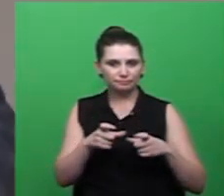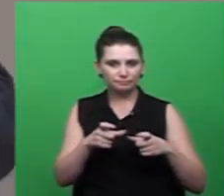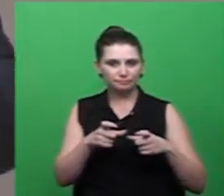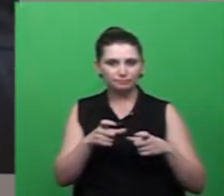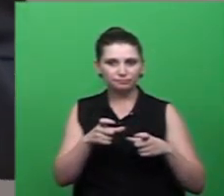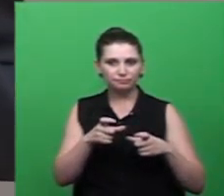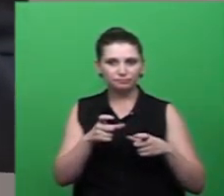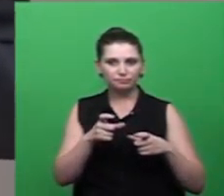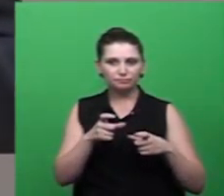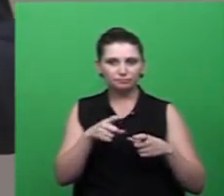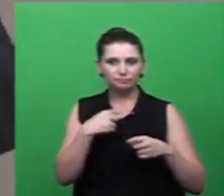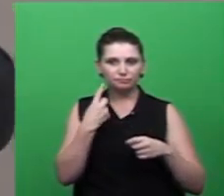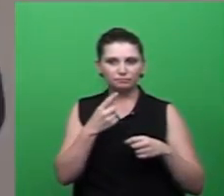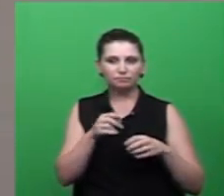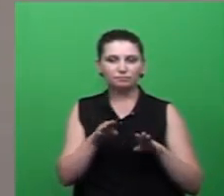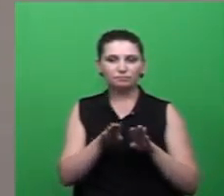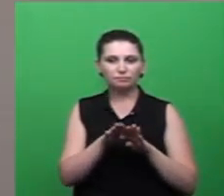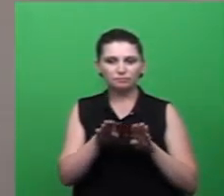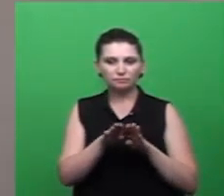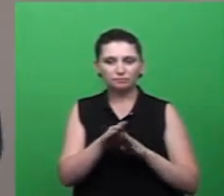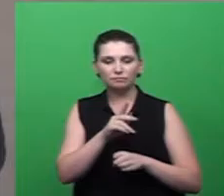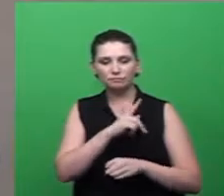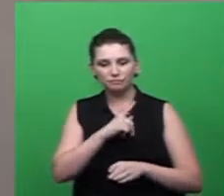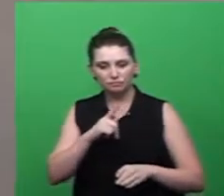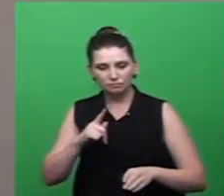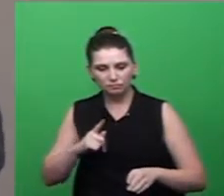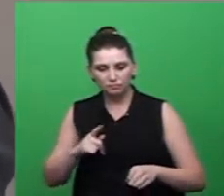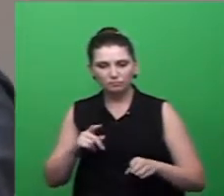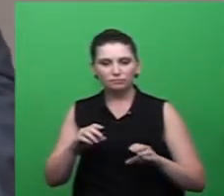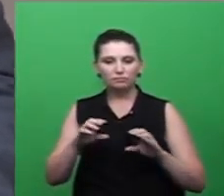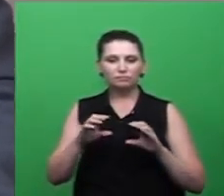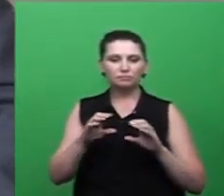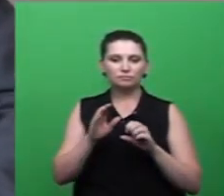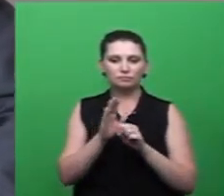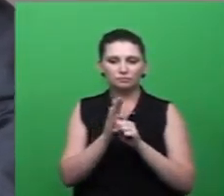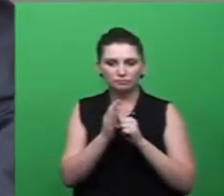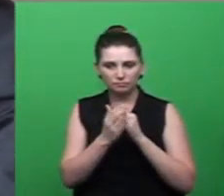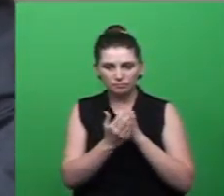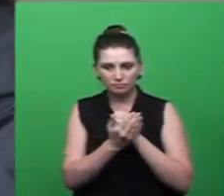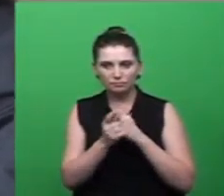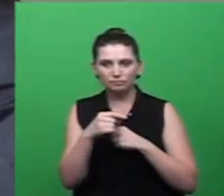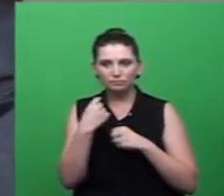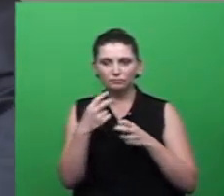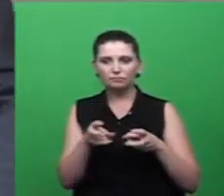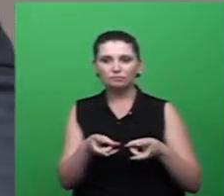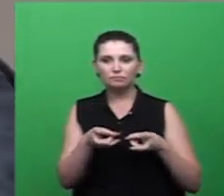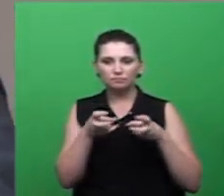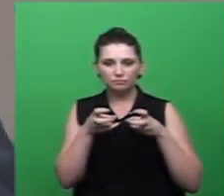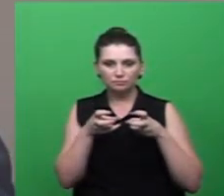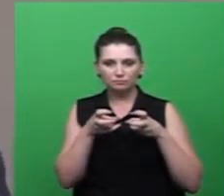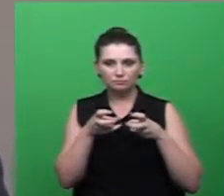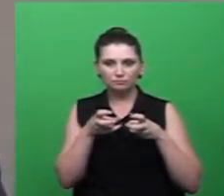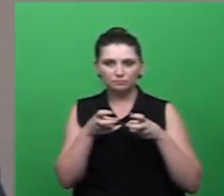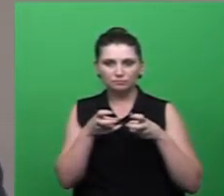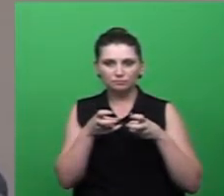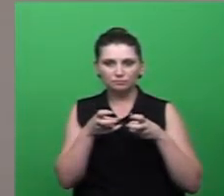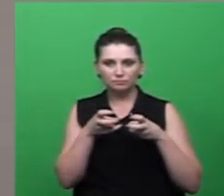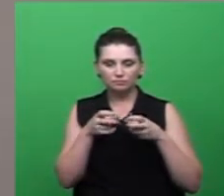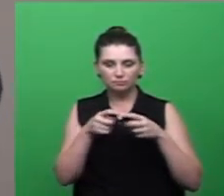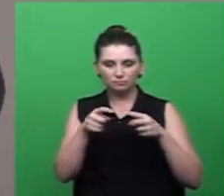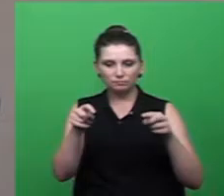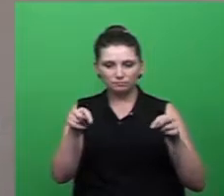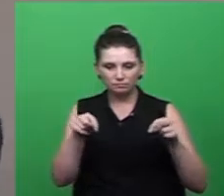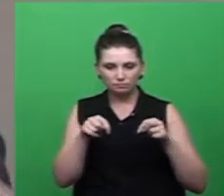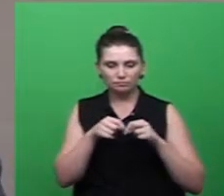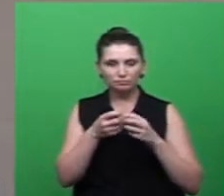que somos também presidentes de bairro, a gente percebe em terrenos baldios algum descarte. Aí a